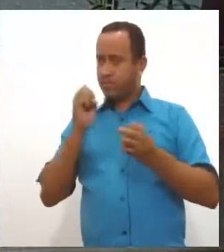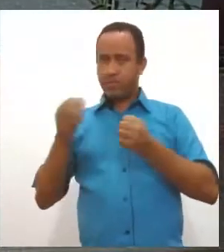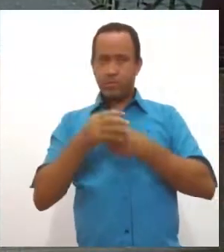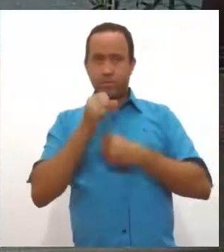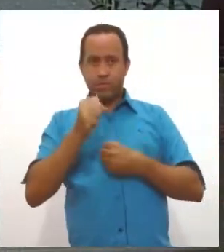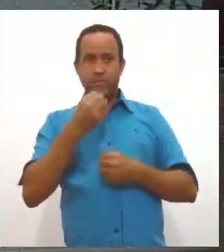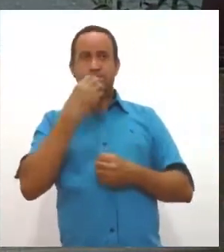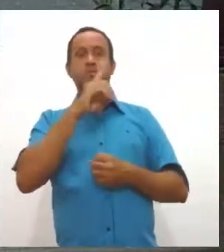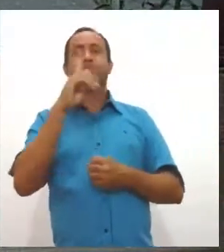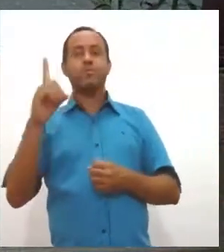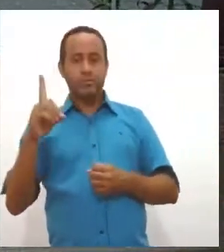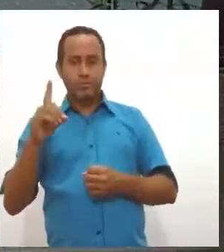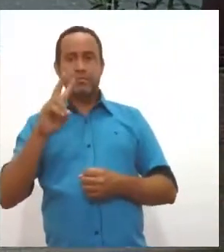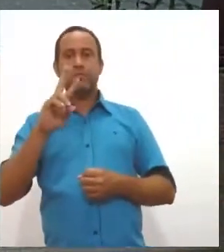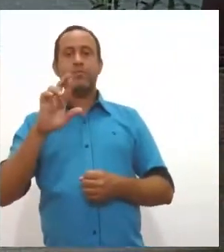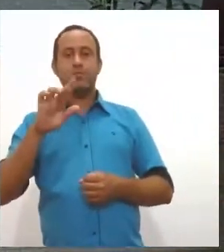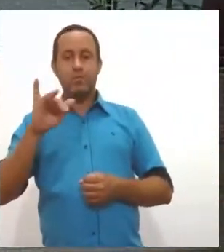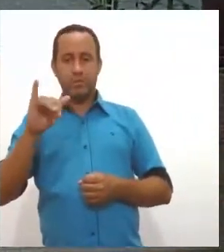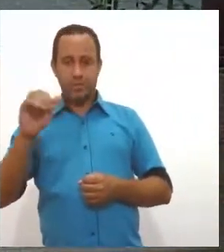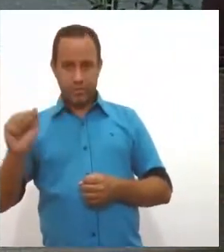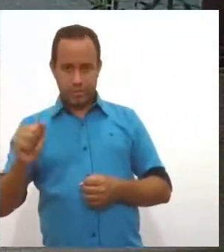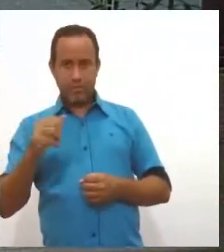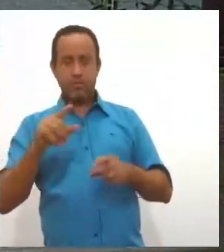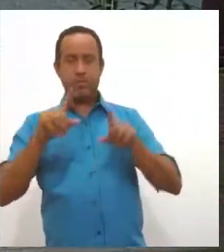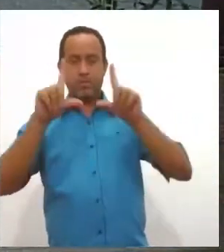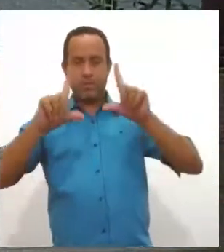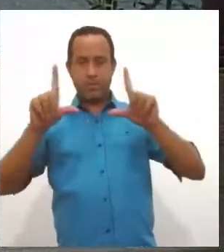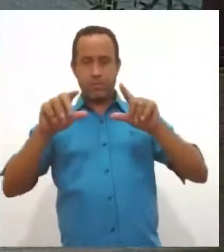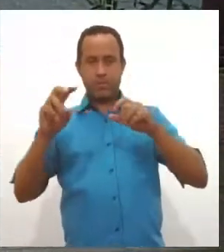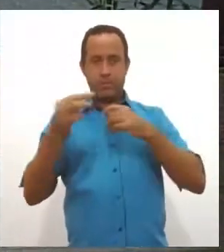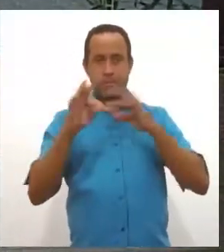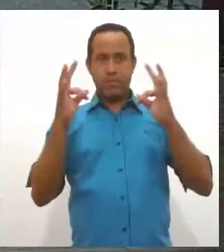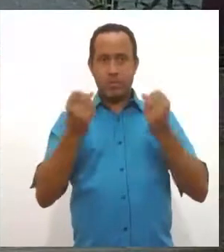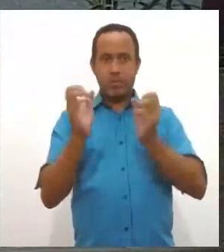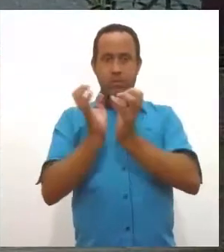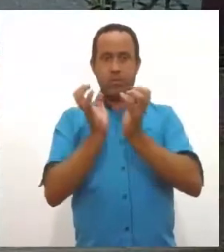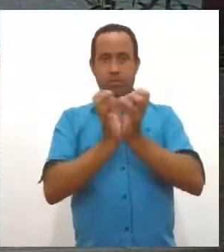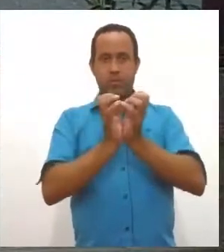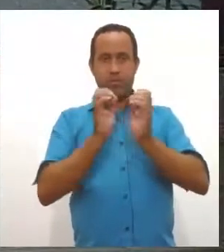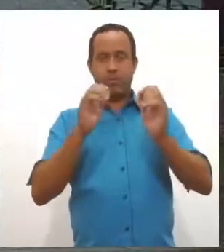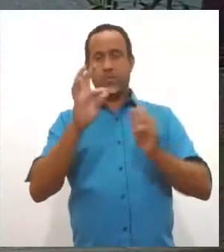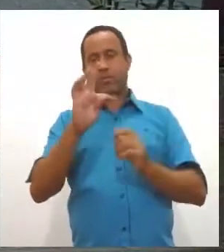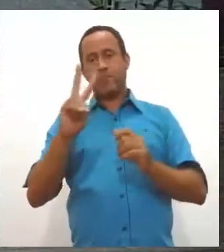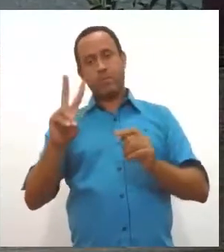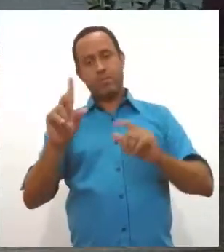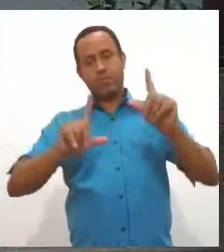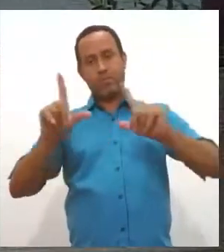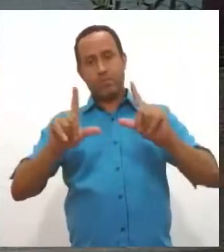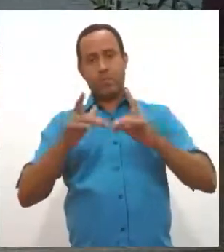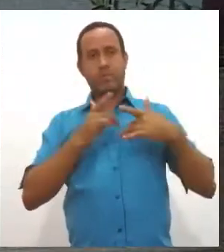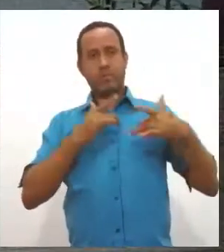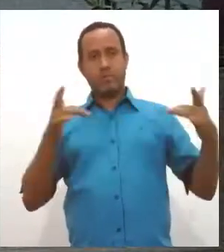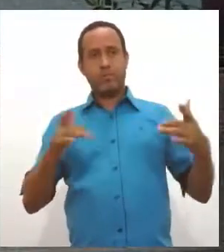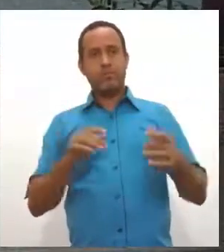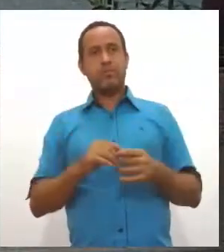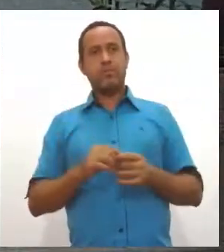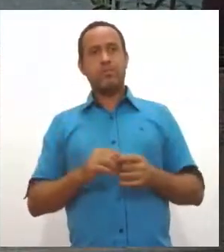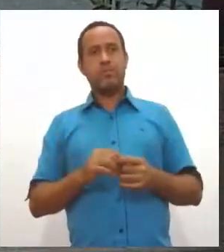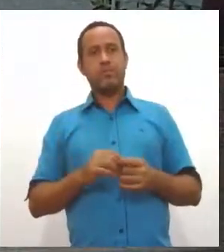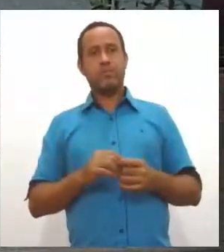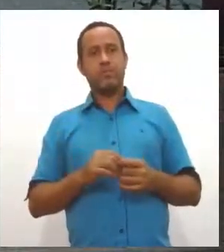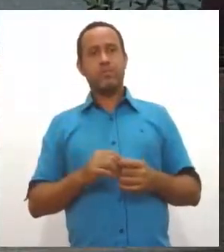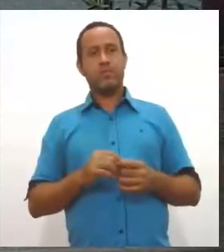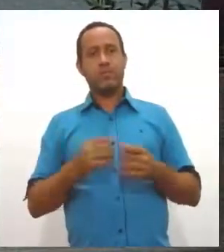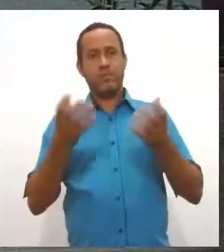Bom dia, Valquíria. Bom dia aos telespectadores. Bom dia a toda a equipe da TV Lese. Estou à disposição. Doutor Fausto, Primeiro, queria, inclusive,